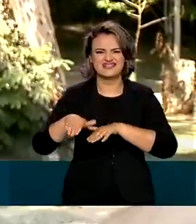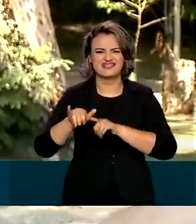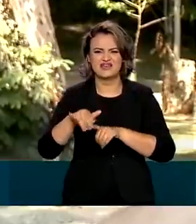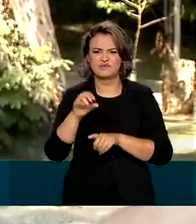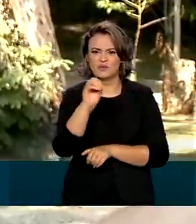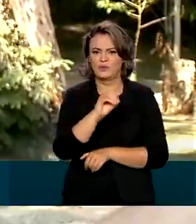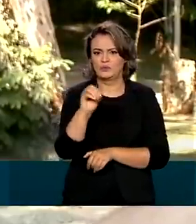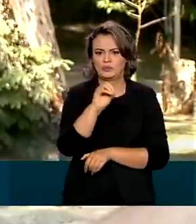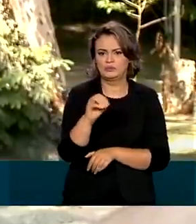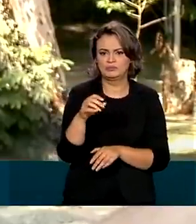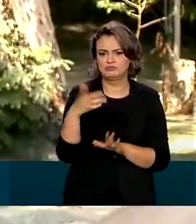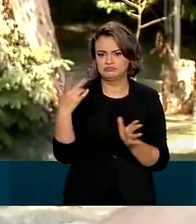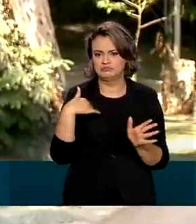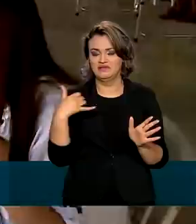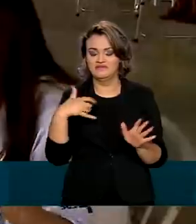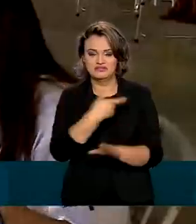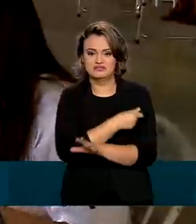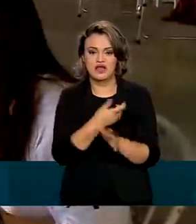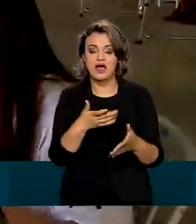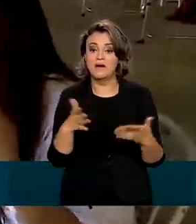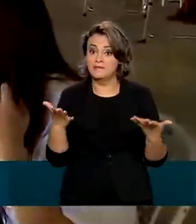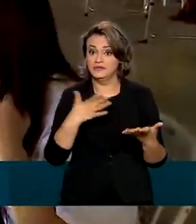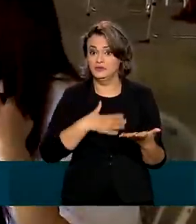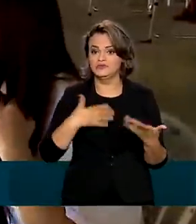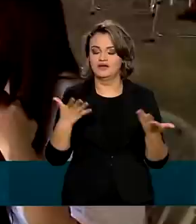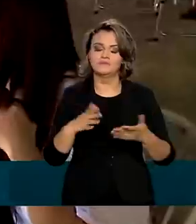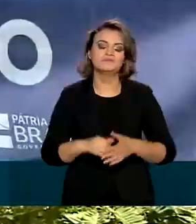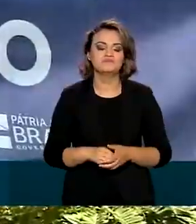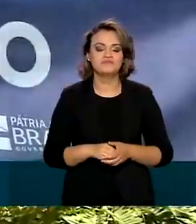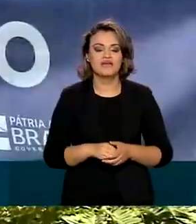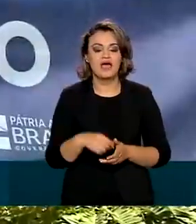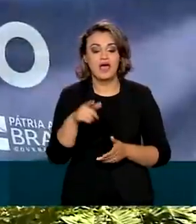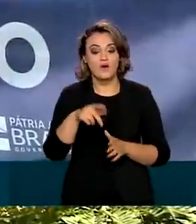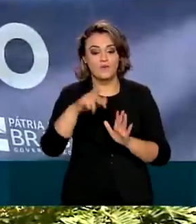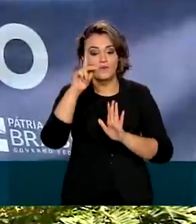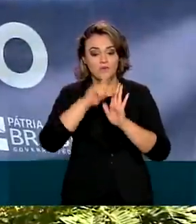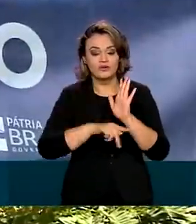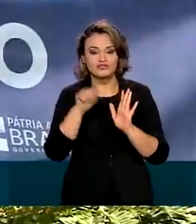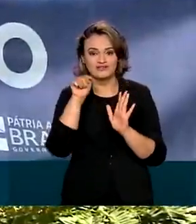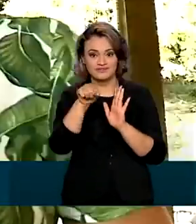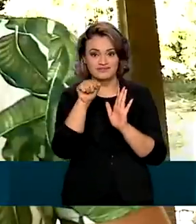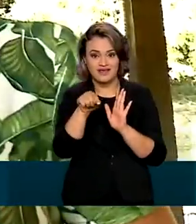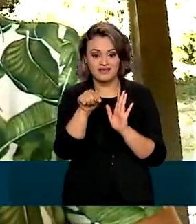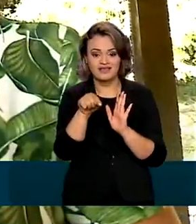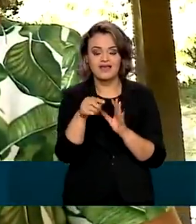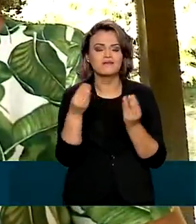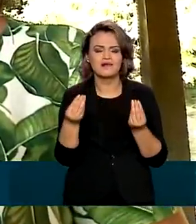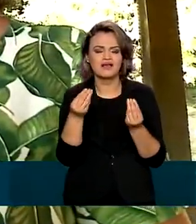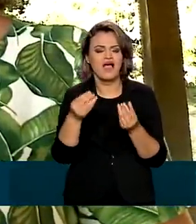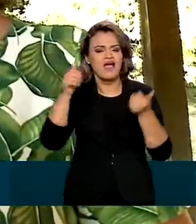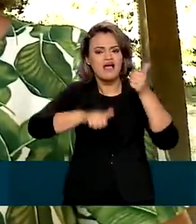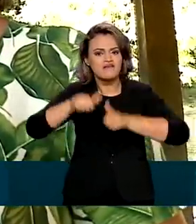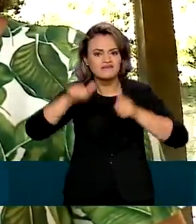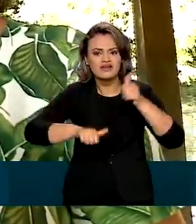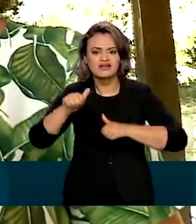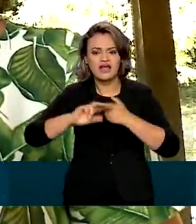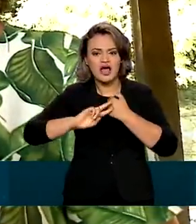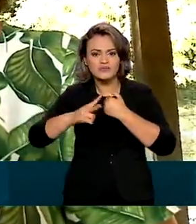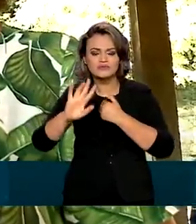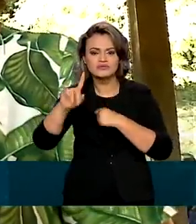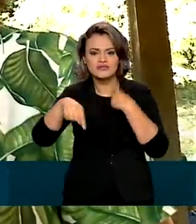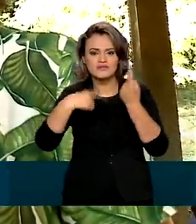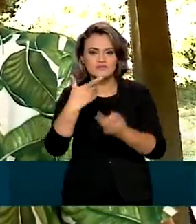sei, outubro, e gostei muito. O objetivo do projeto Paquetá Vacinada é avaliar os efeitos da